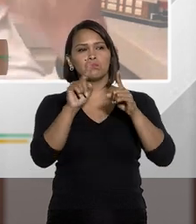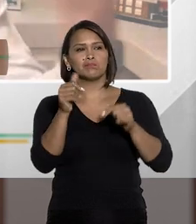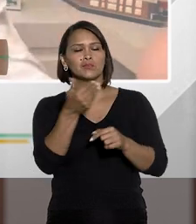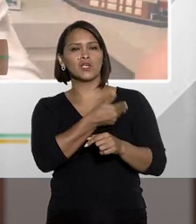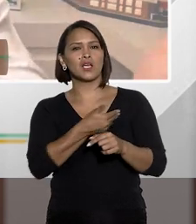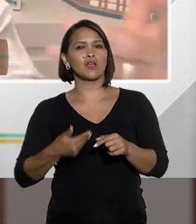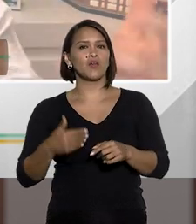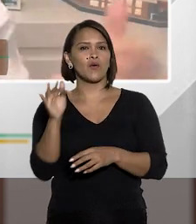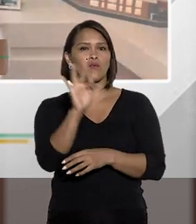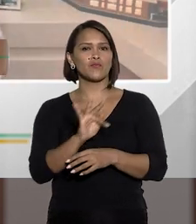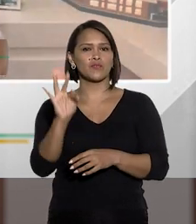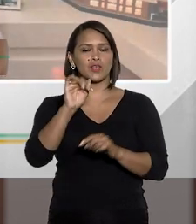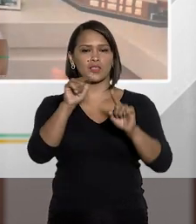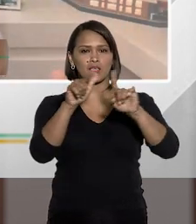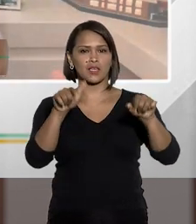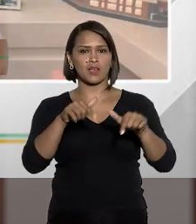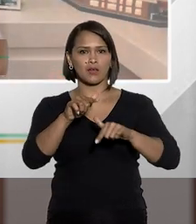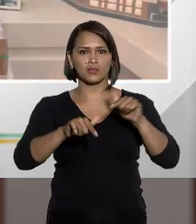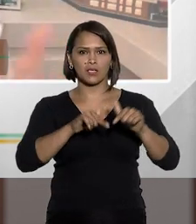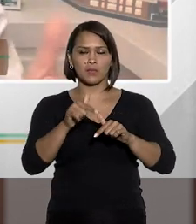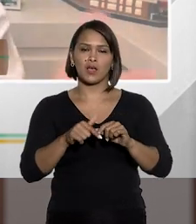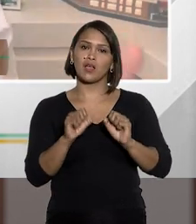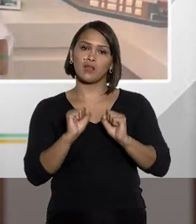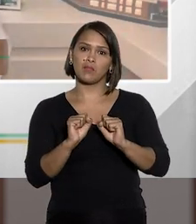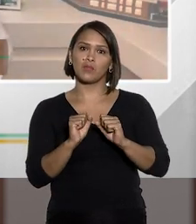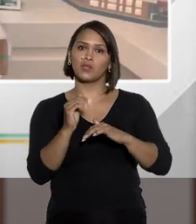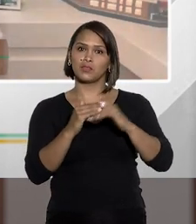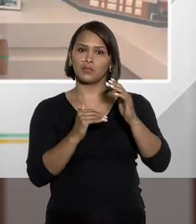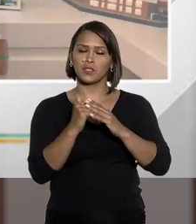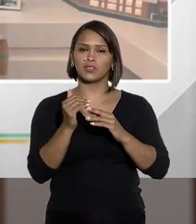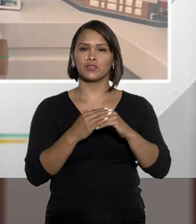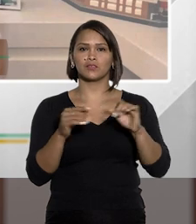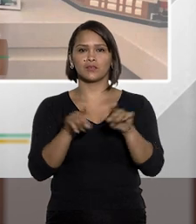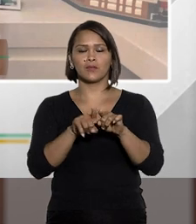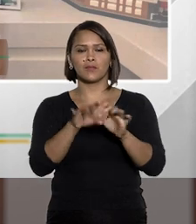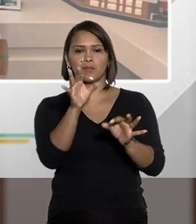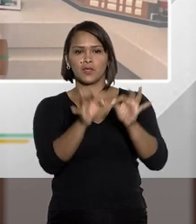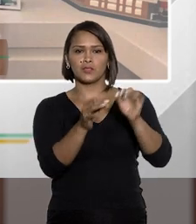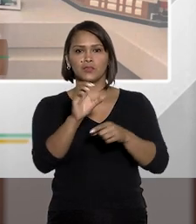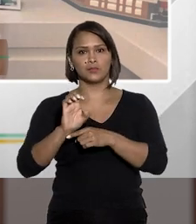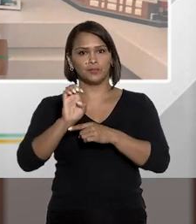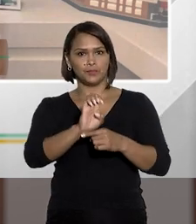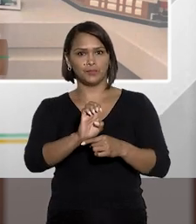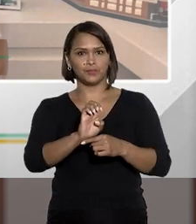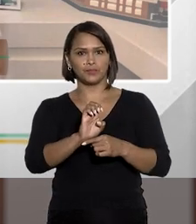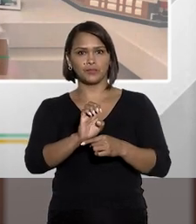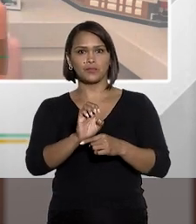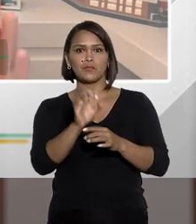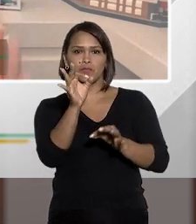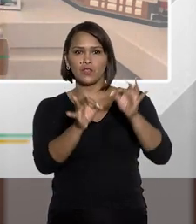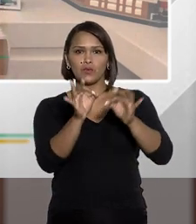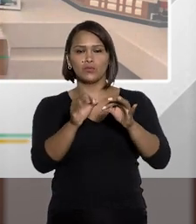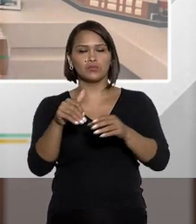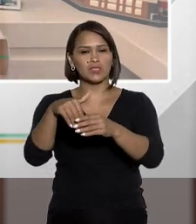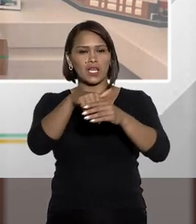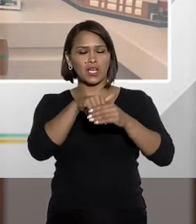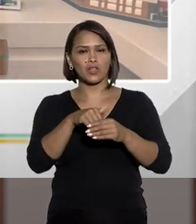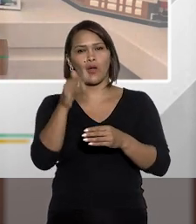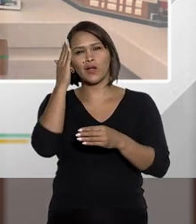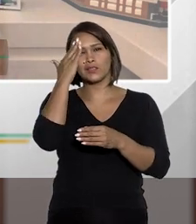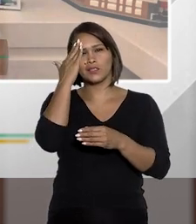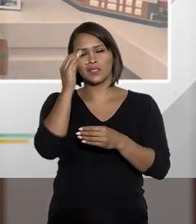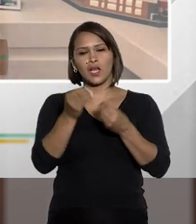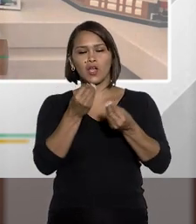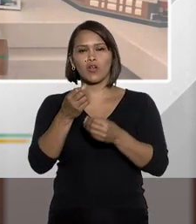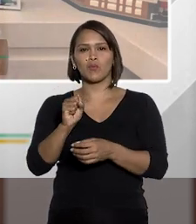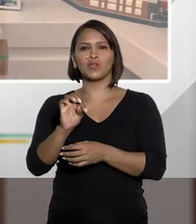por um funcionário público federal em serviço, e podem ser praticados também pela justiça estadual. Justiça eleitoral, né, Rogério,